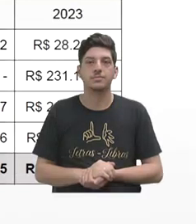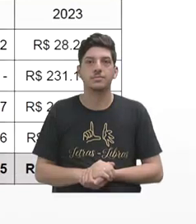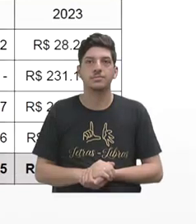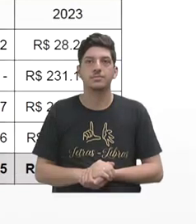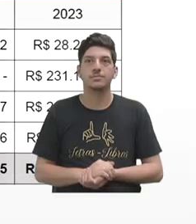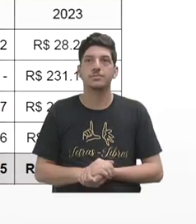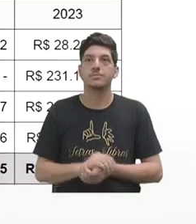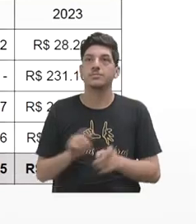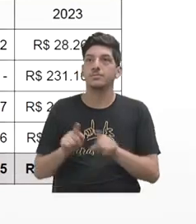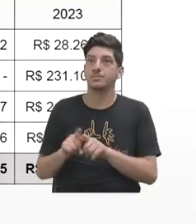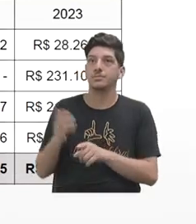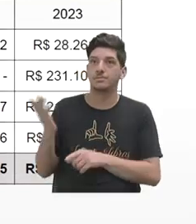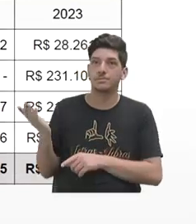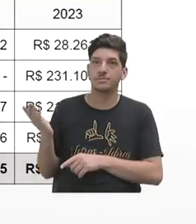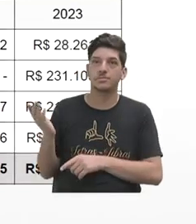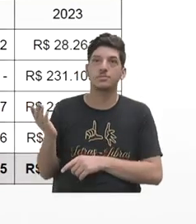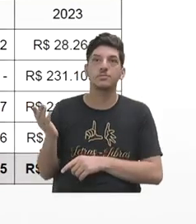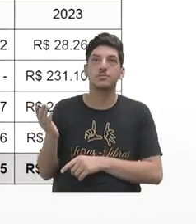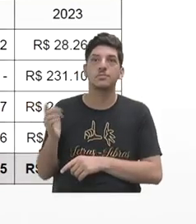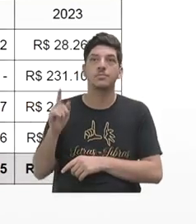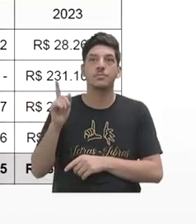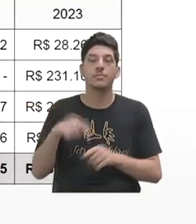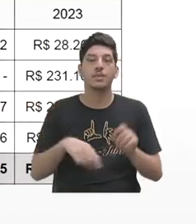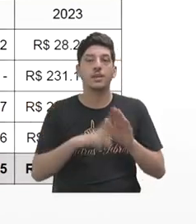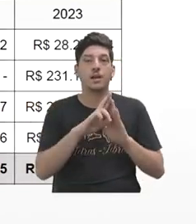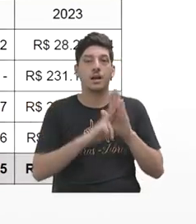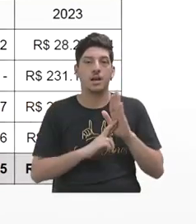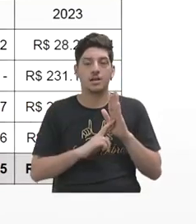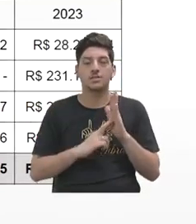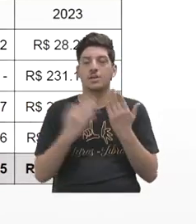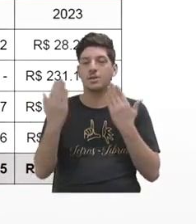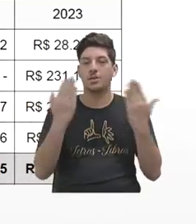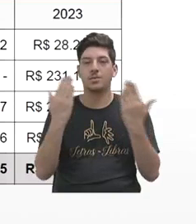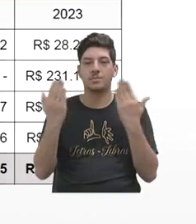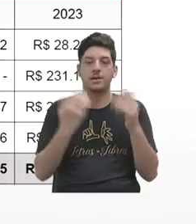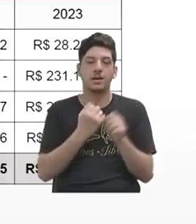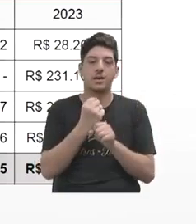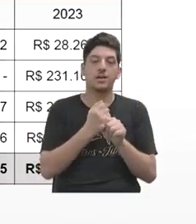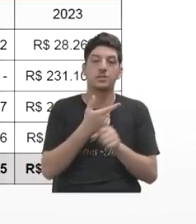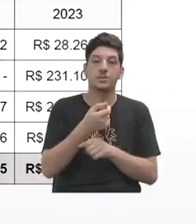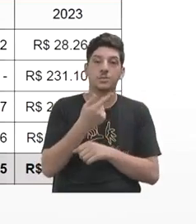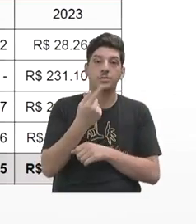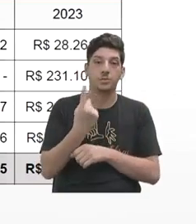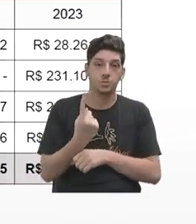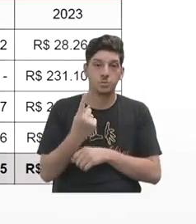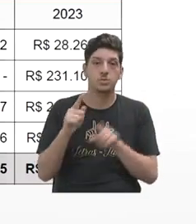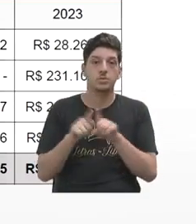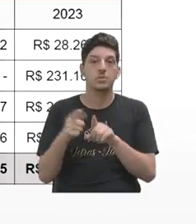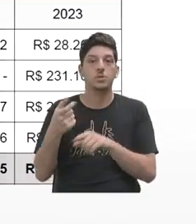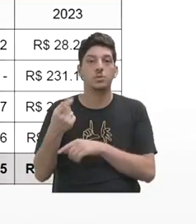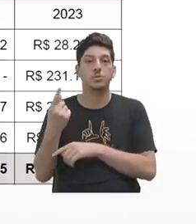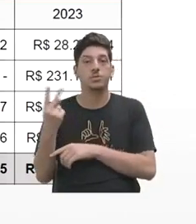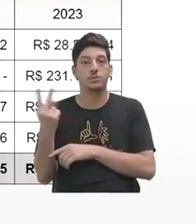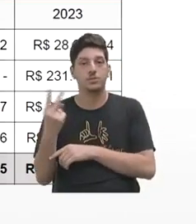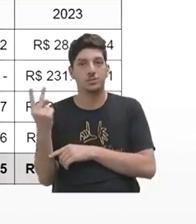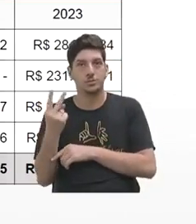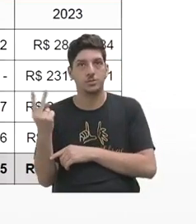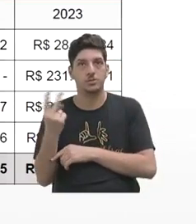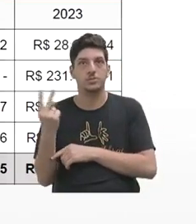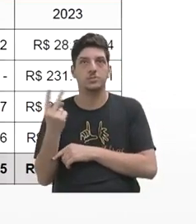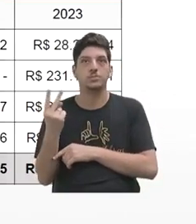Esse é mais uma... Aí já é um relatório comparando os anos de 2021 e 2022 com o